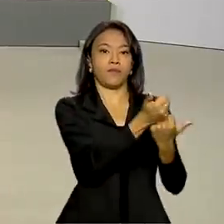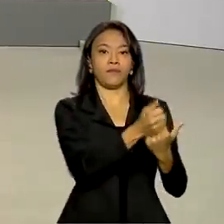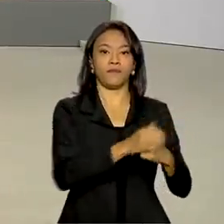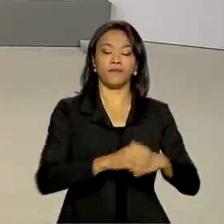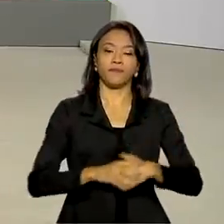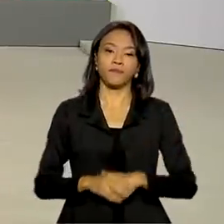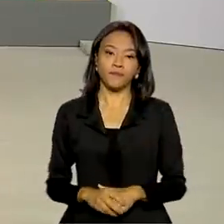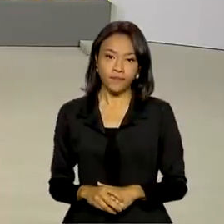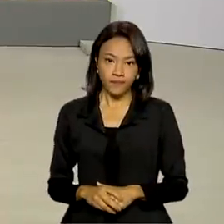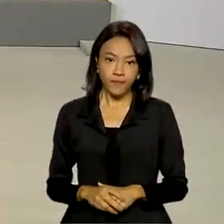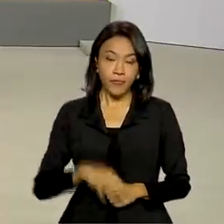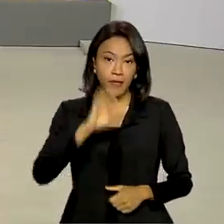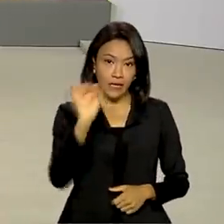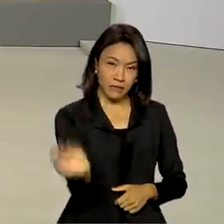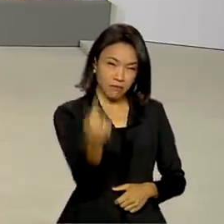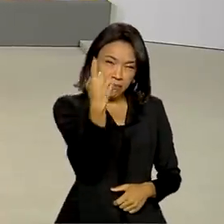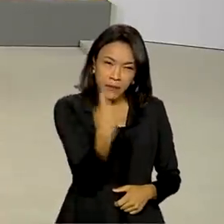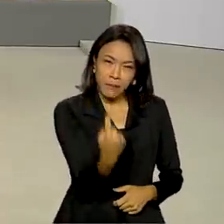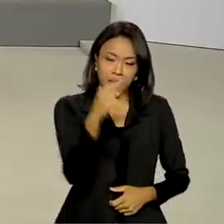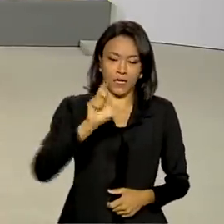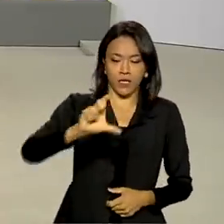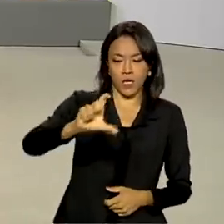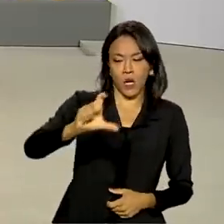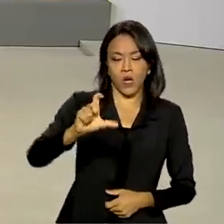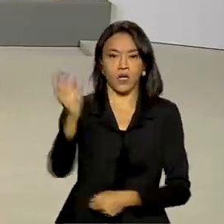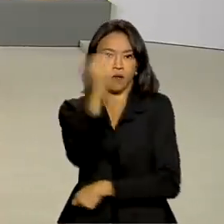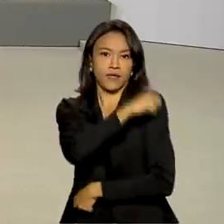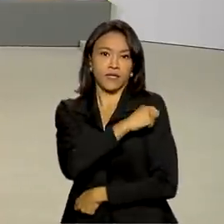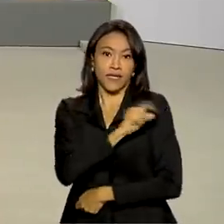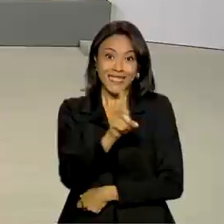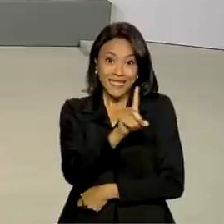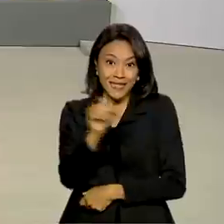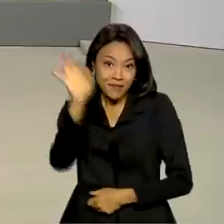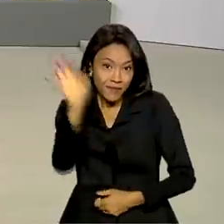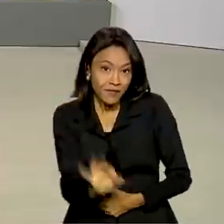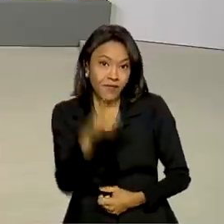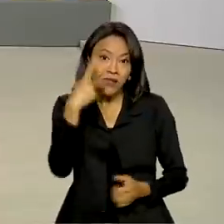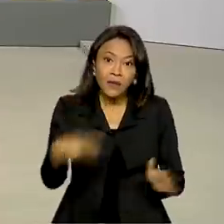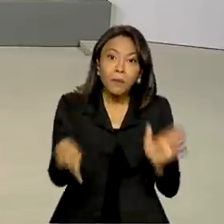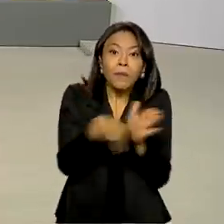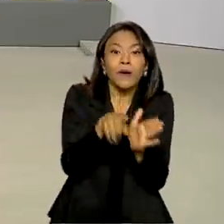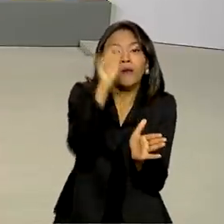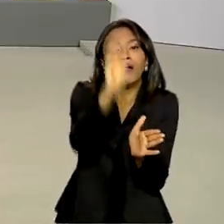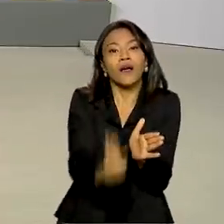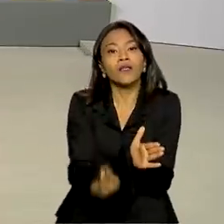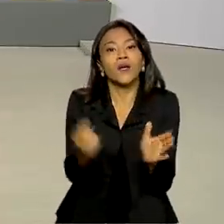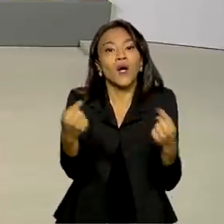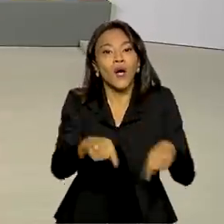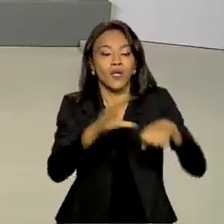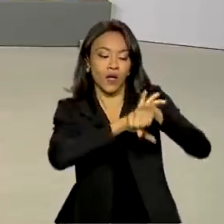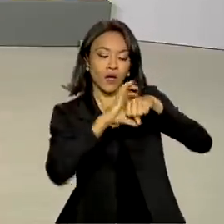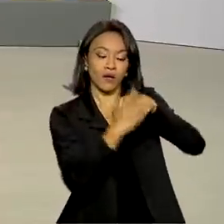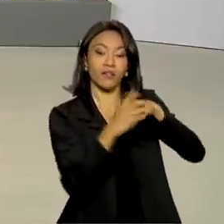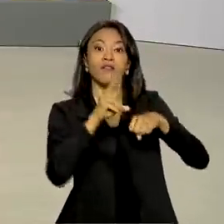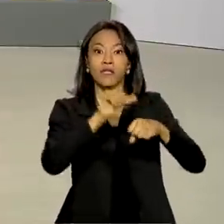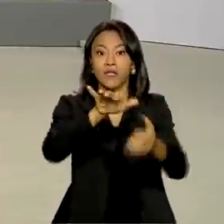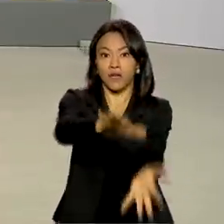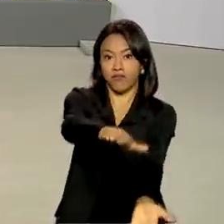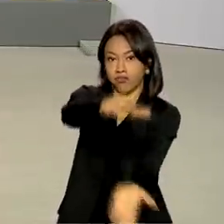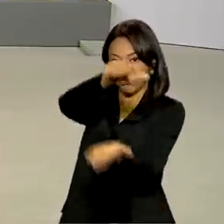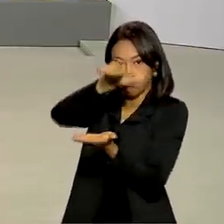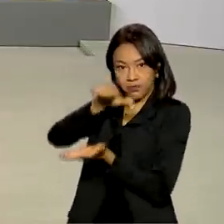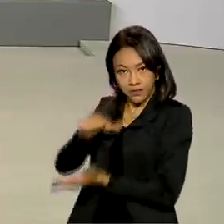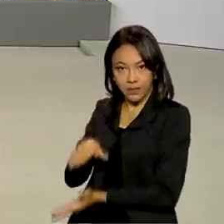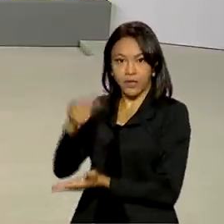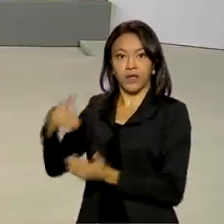As primeiras doses de uma vacina 100% nacional contra a covid-19 serão entregues ao Ministério da Saúde já